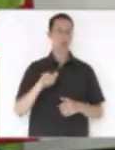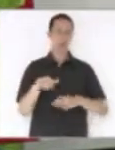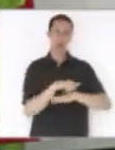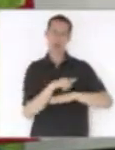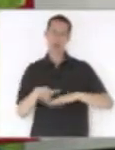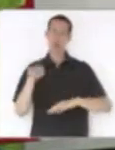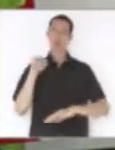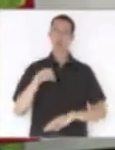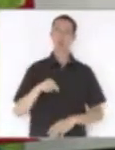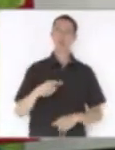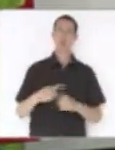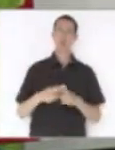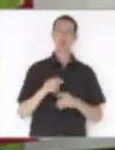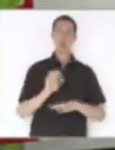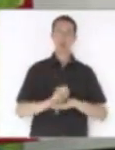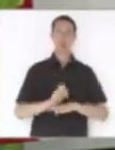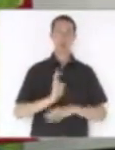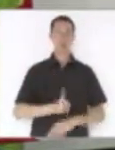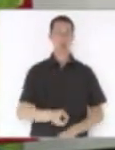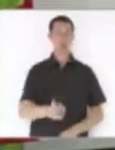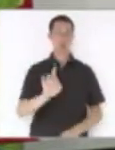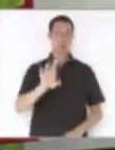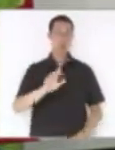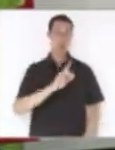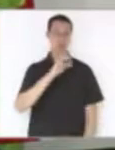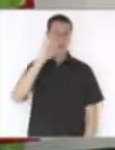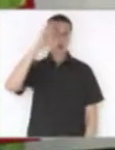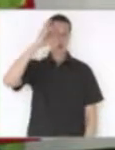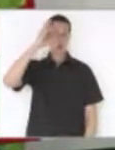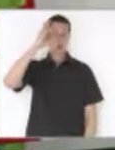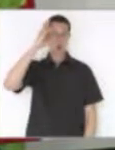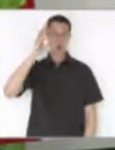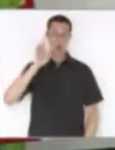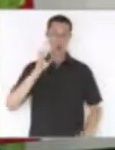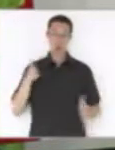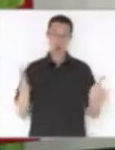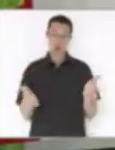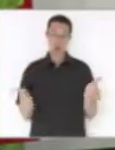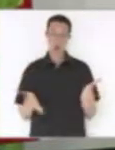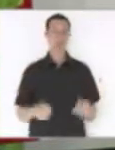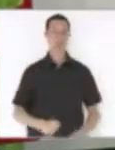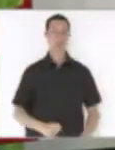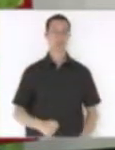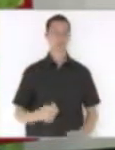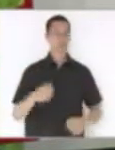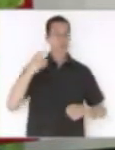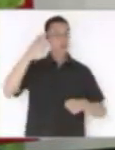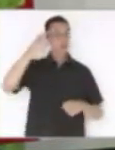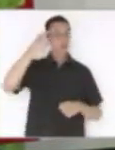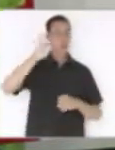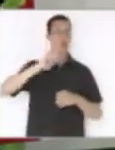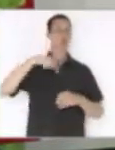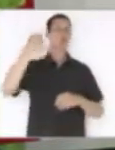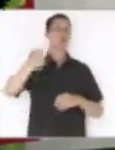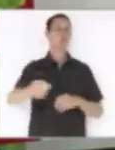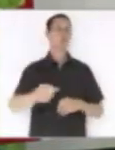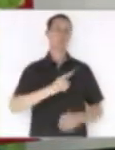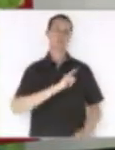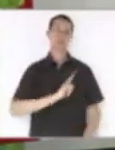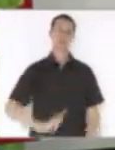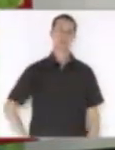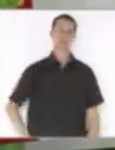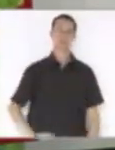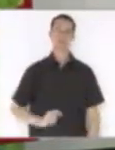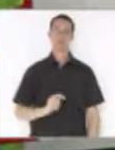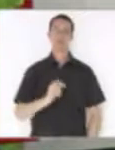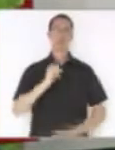Porque o Estado continua, não é só esse governador, não é só esse governo. Nós temos que pensar no governo seguinte, nós temos que pensar no ano de